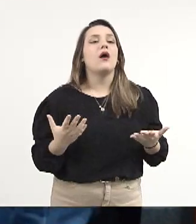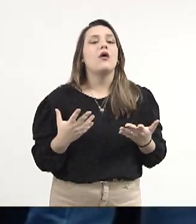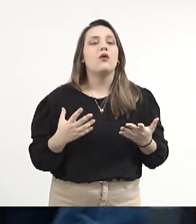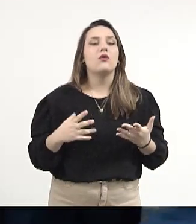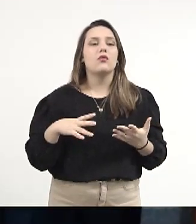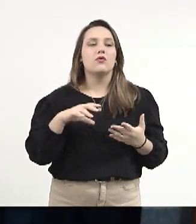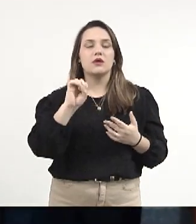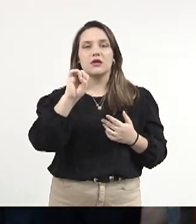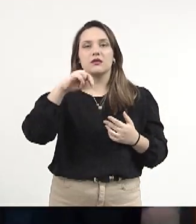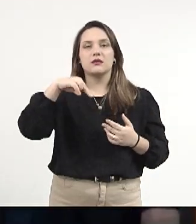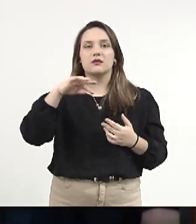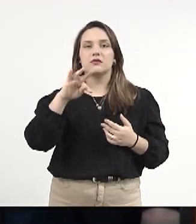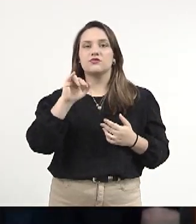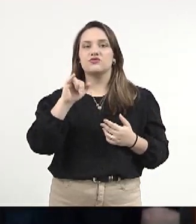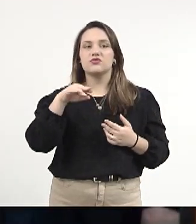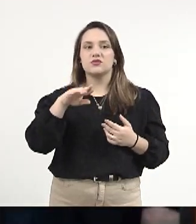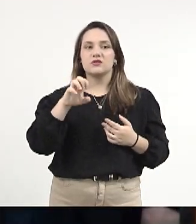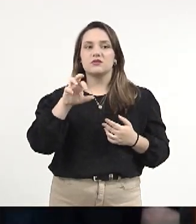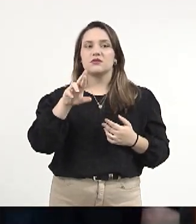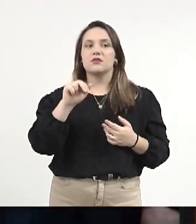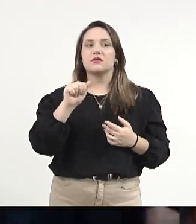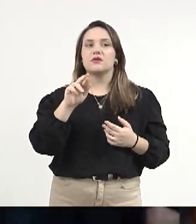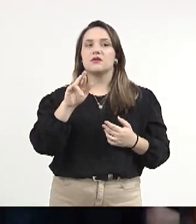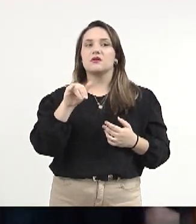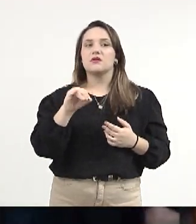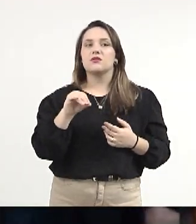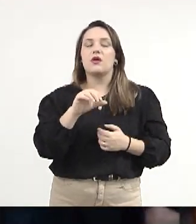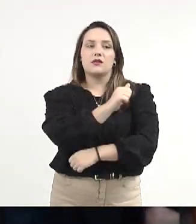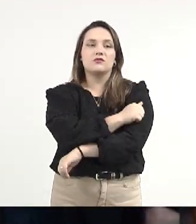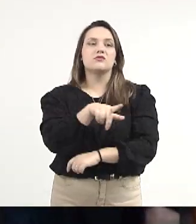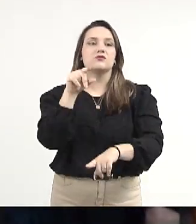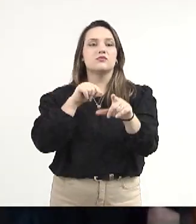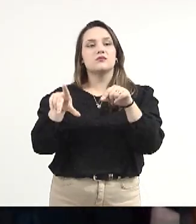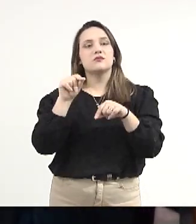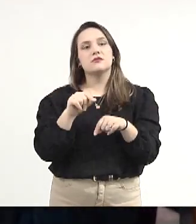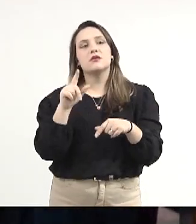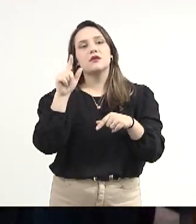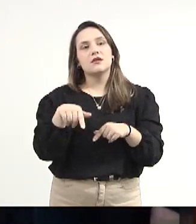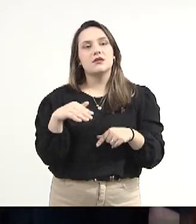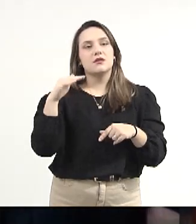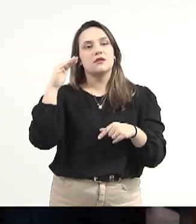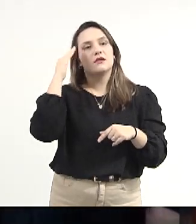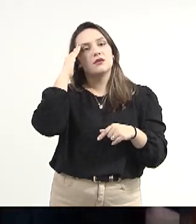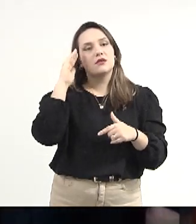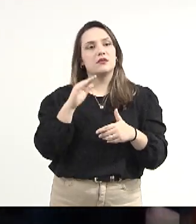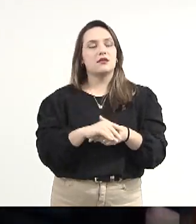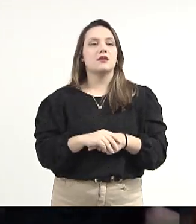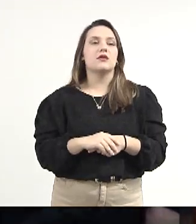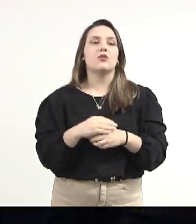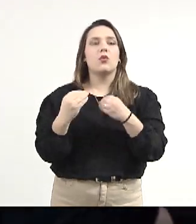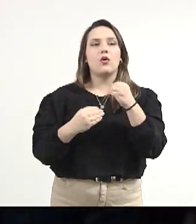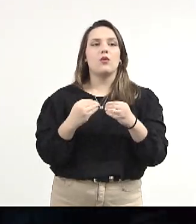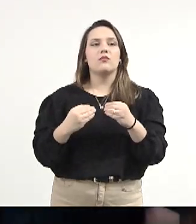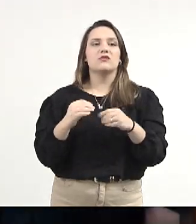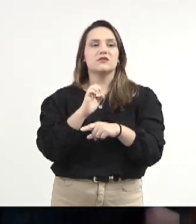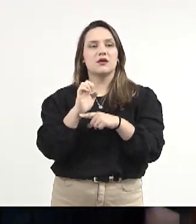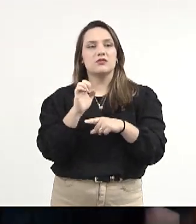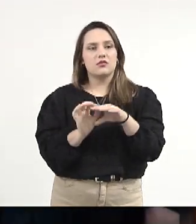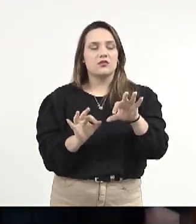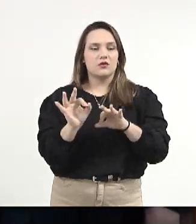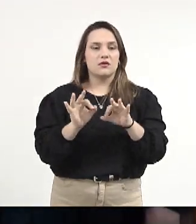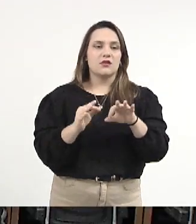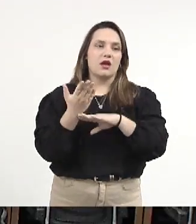são os itinerários de acordo com a necessidade dos alunos. Então, para a gente compreender como é que o Estado está organizando isso e poder também